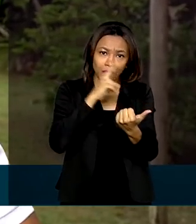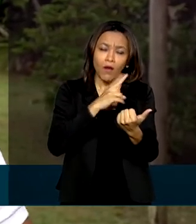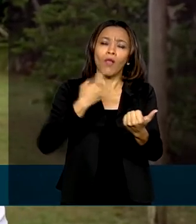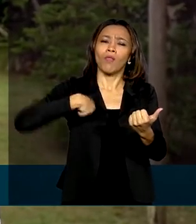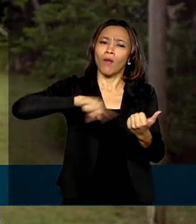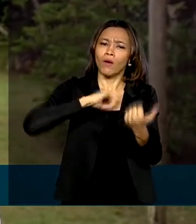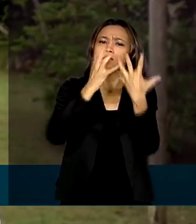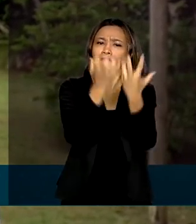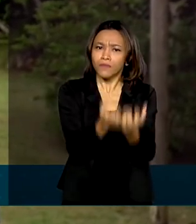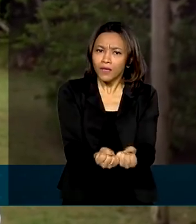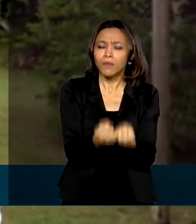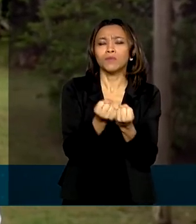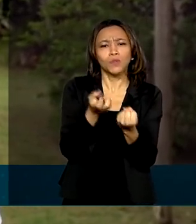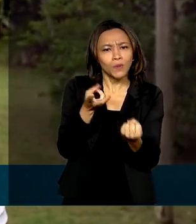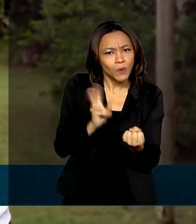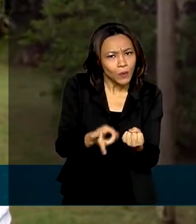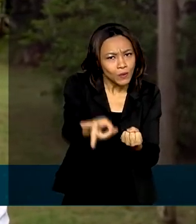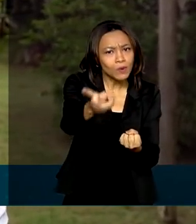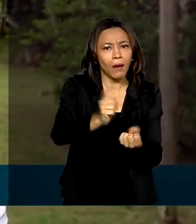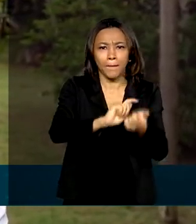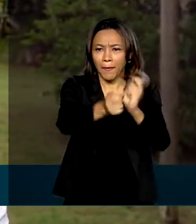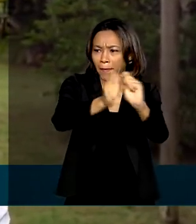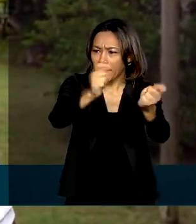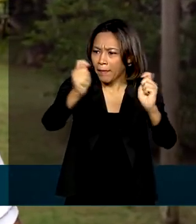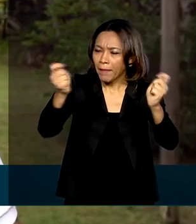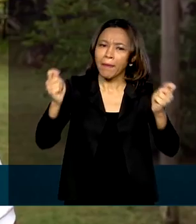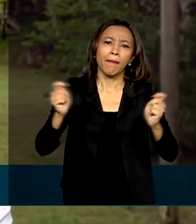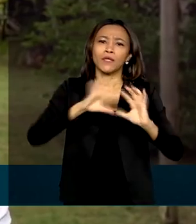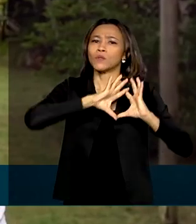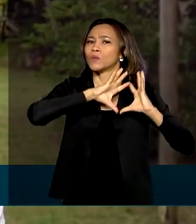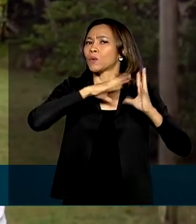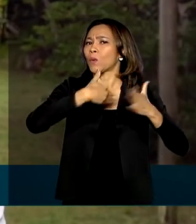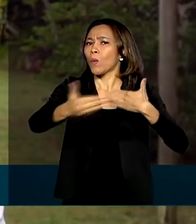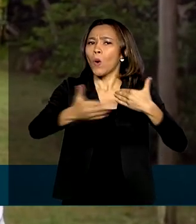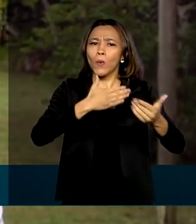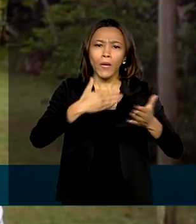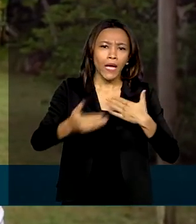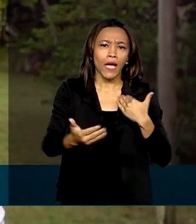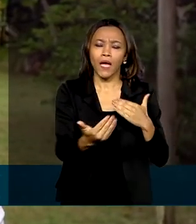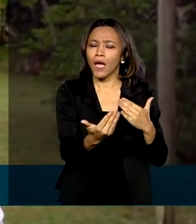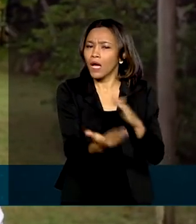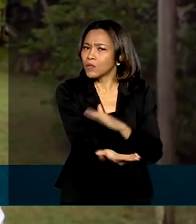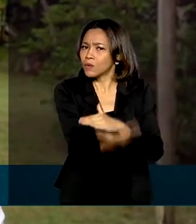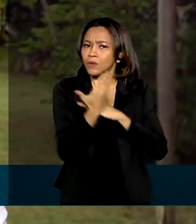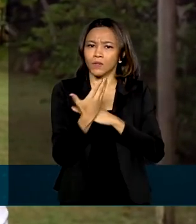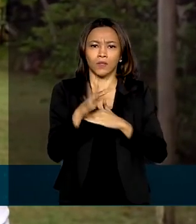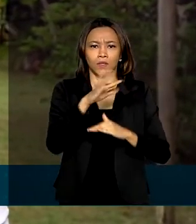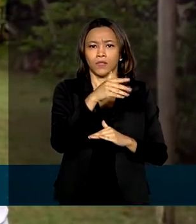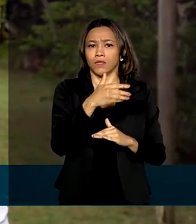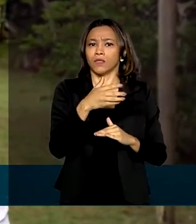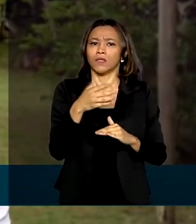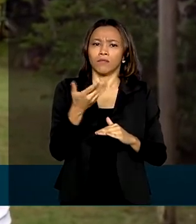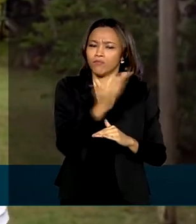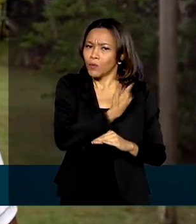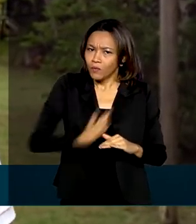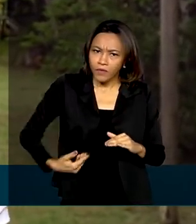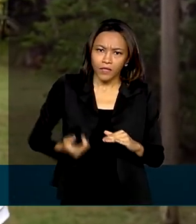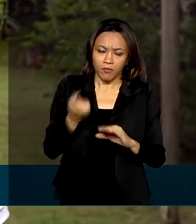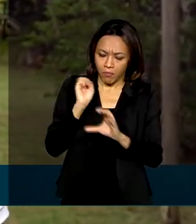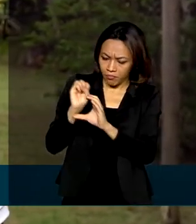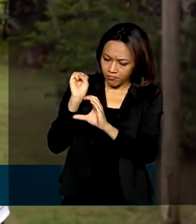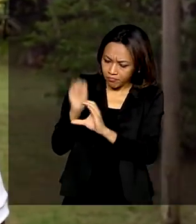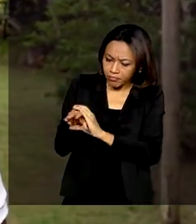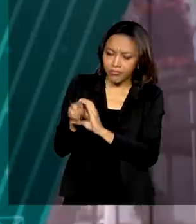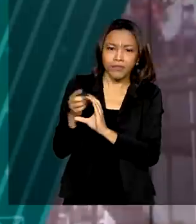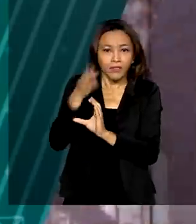todos os brasileiros que recebam qualquer benefício via digital e de